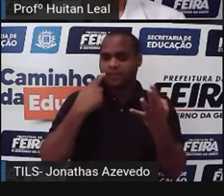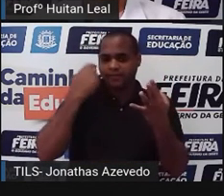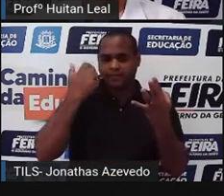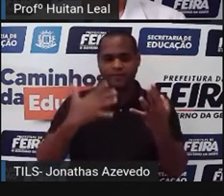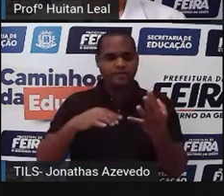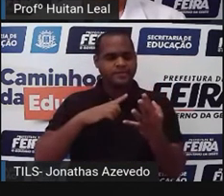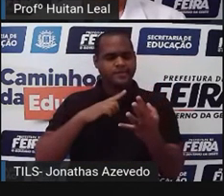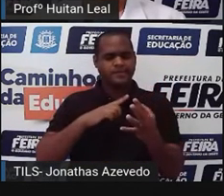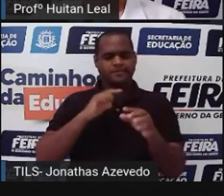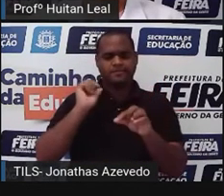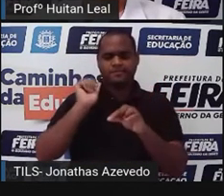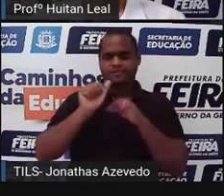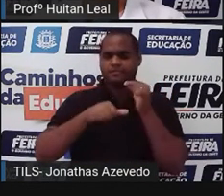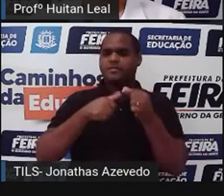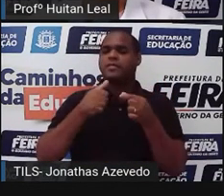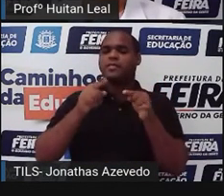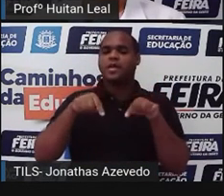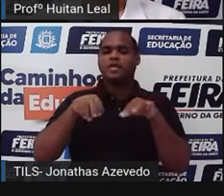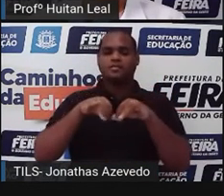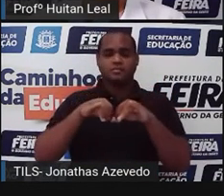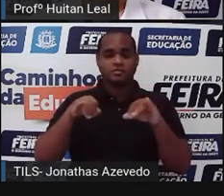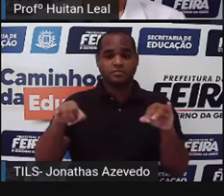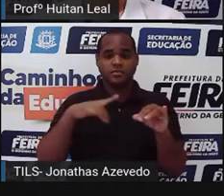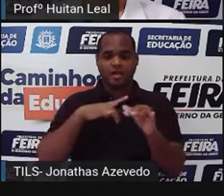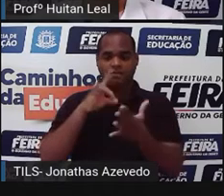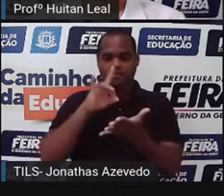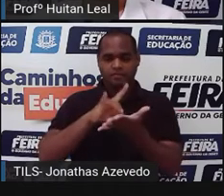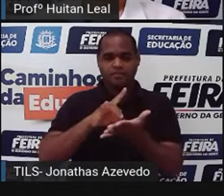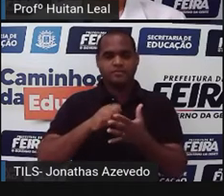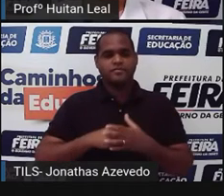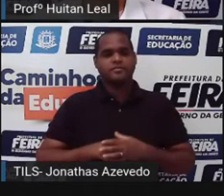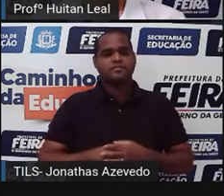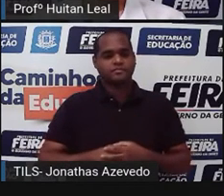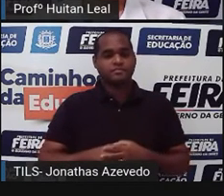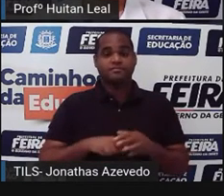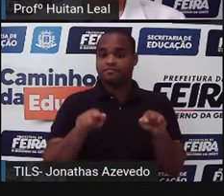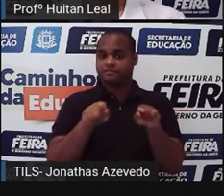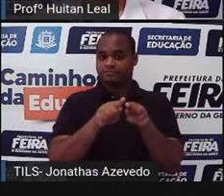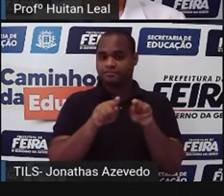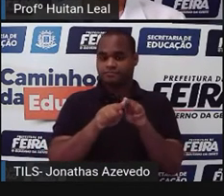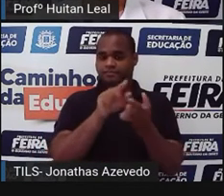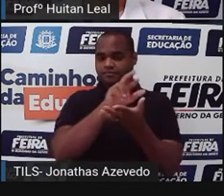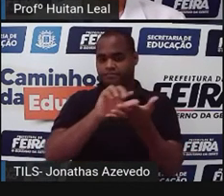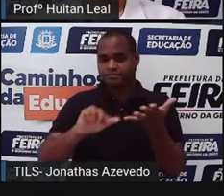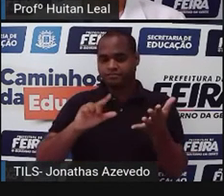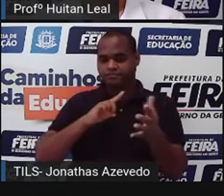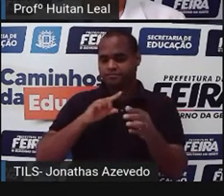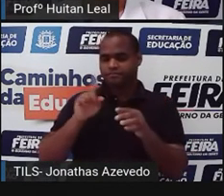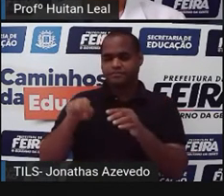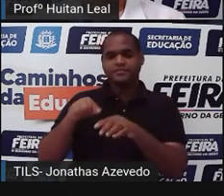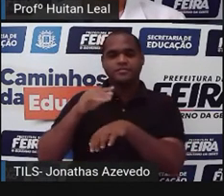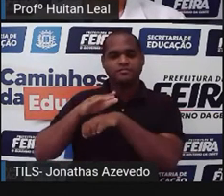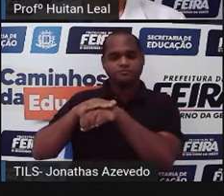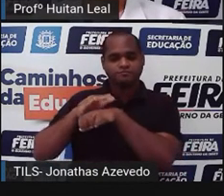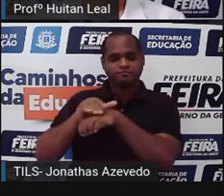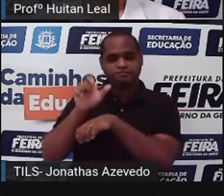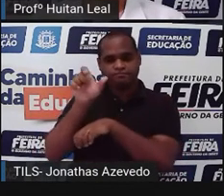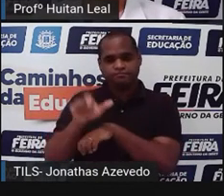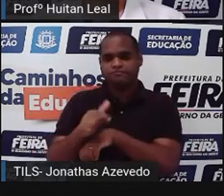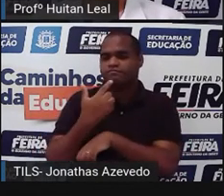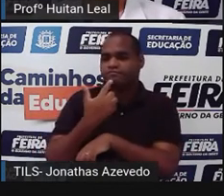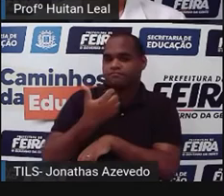tornar essa notícia verídica. Use de citações diretas das fontes, especialmente